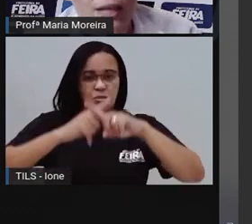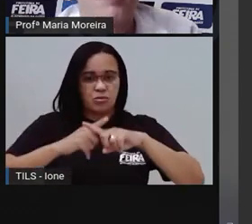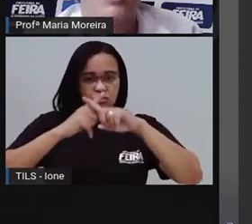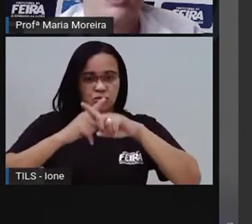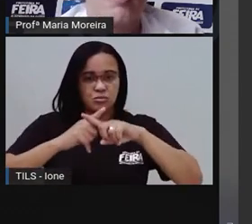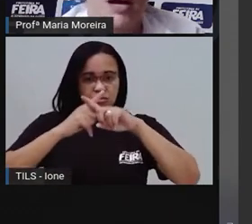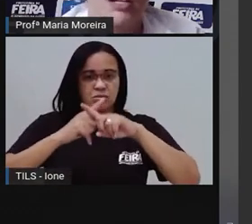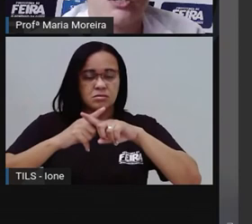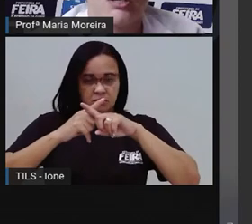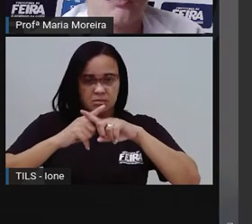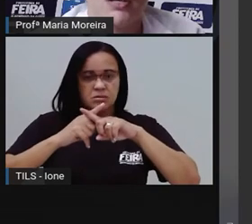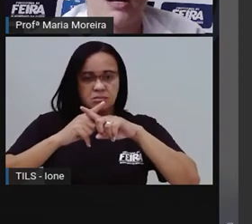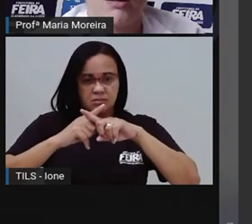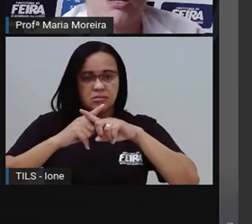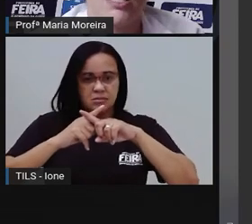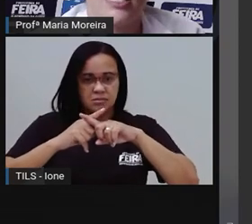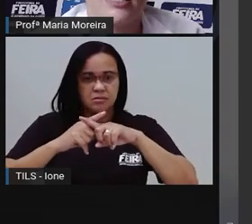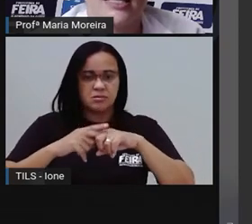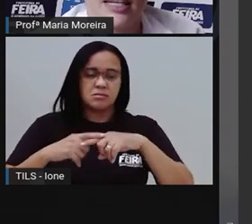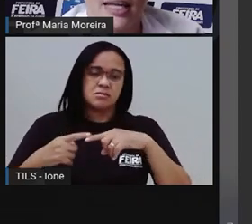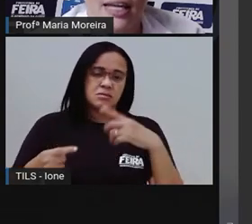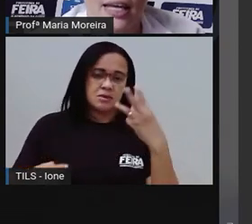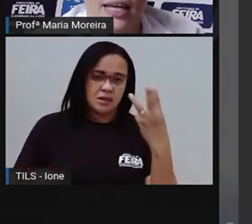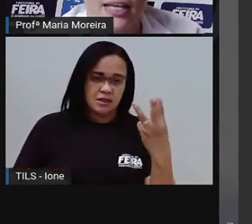tem aqui embaixo. Então, fica, ó.